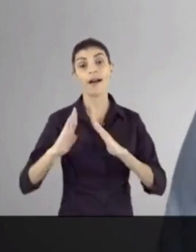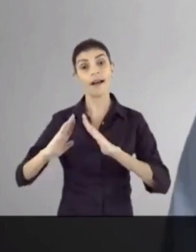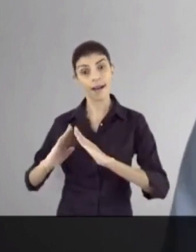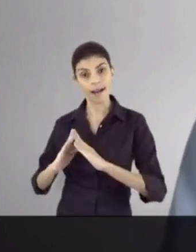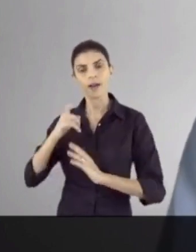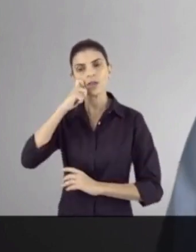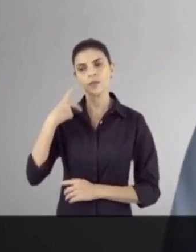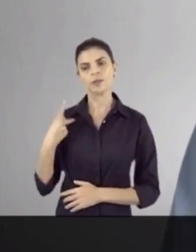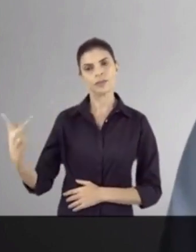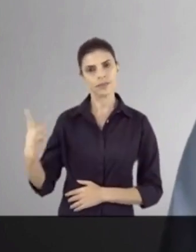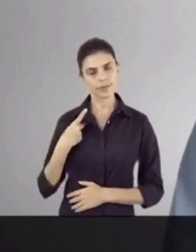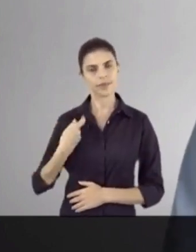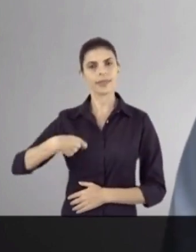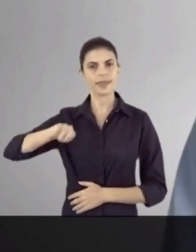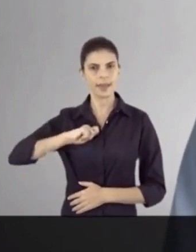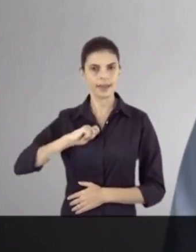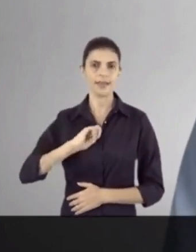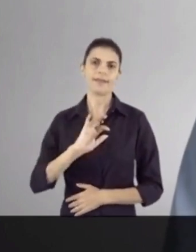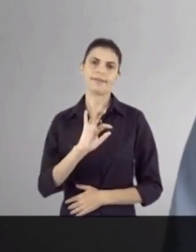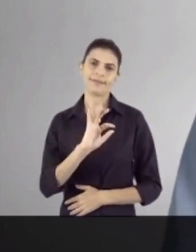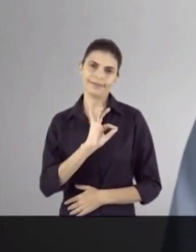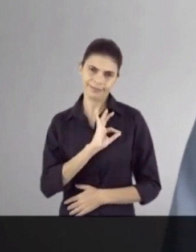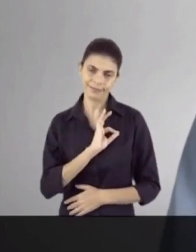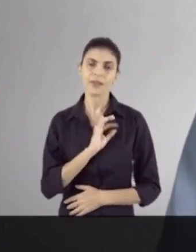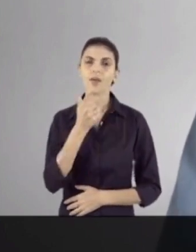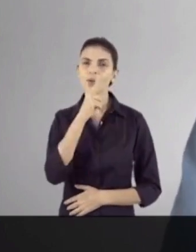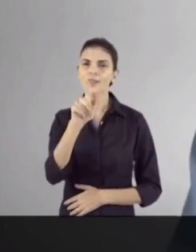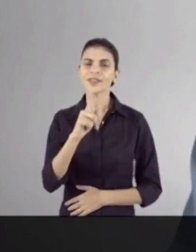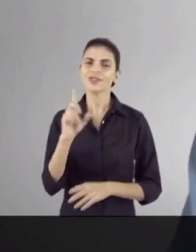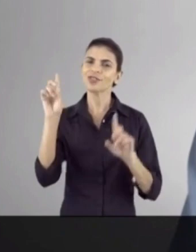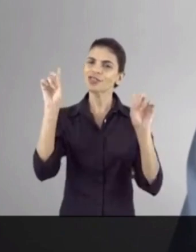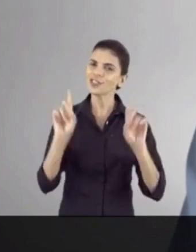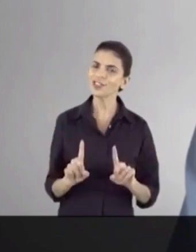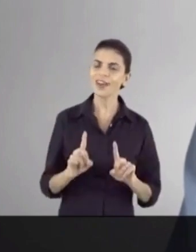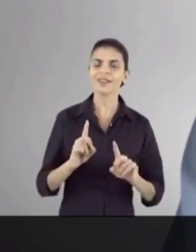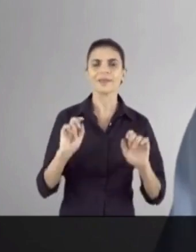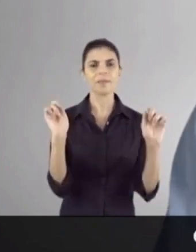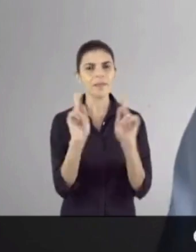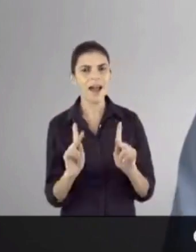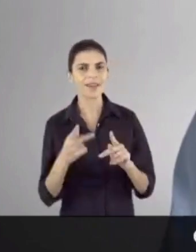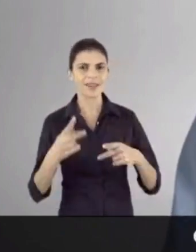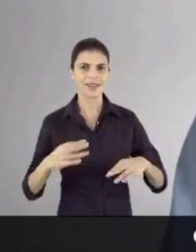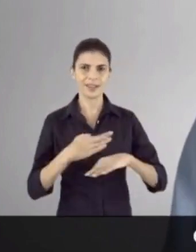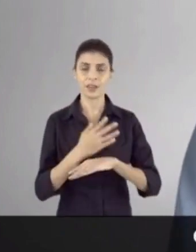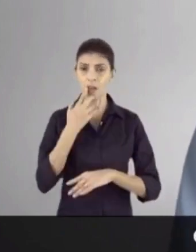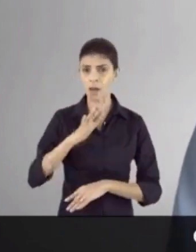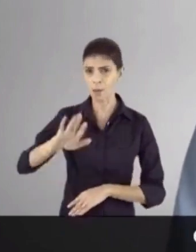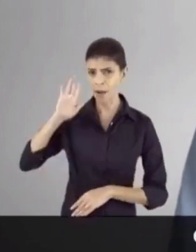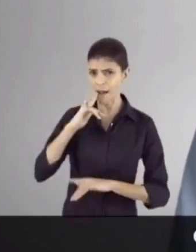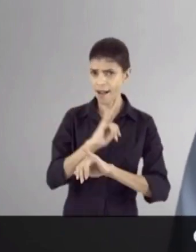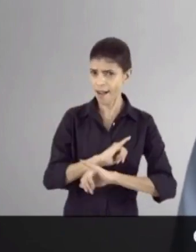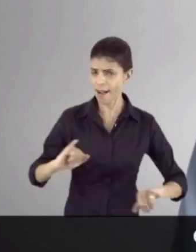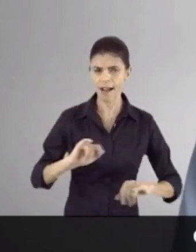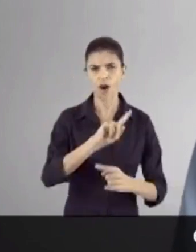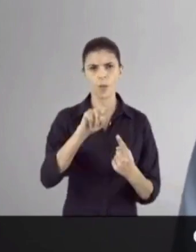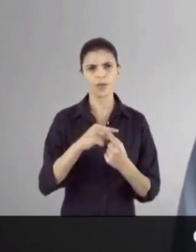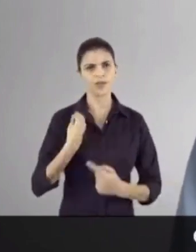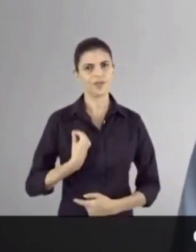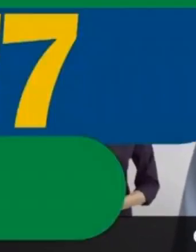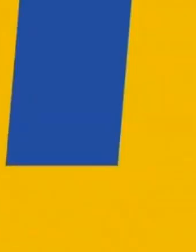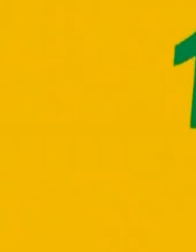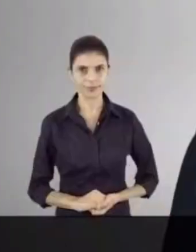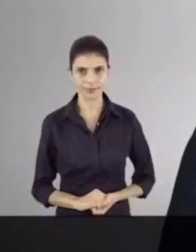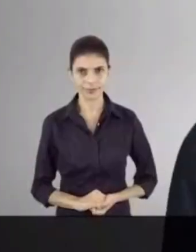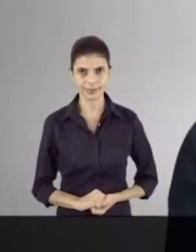em casa Luiz Lima e eu, delegado Fernando Veloso Vamos devolver o seu direito de ir vir E isso não é promessa de campanha É uma missão de